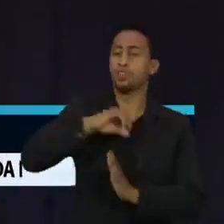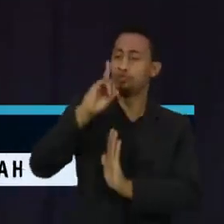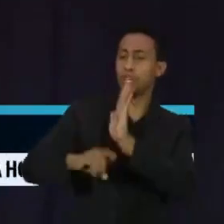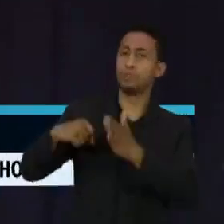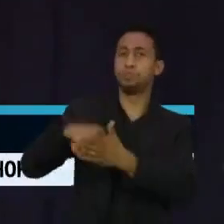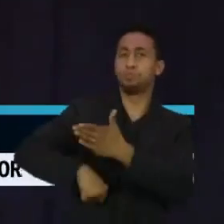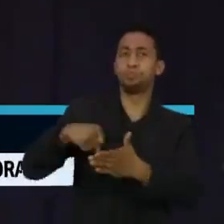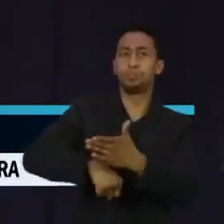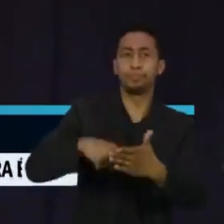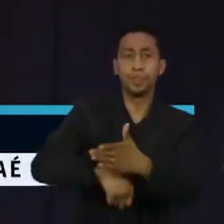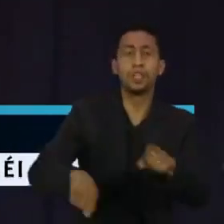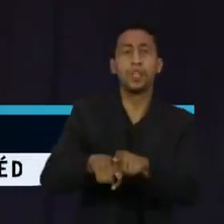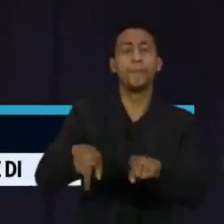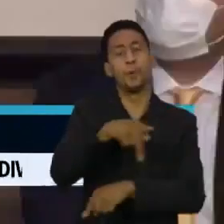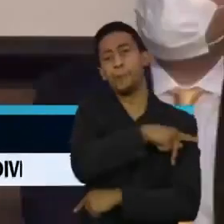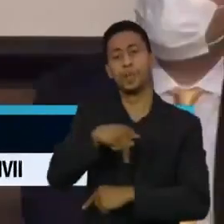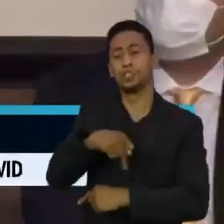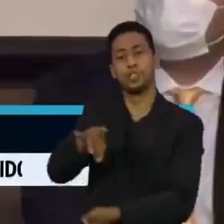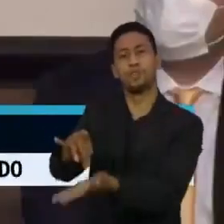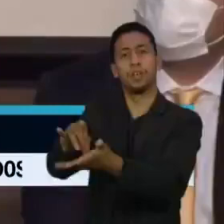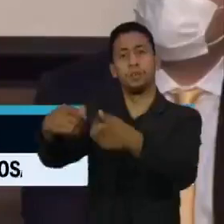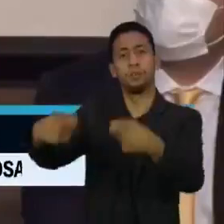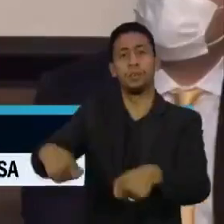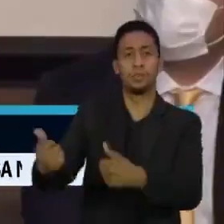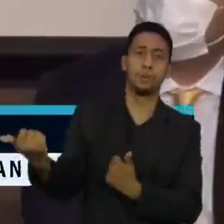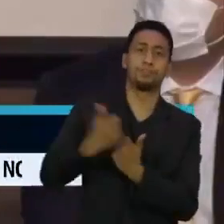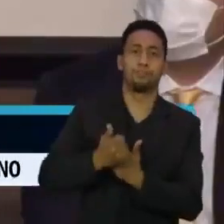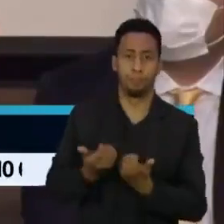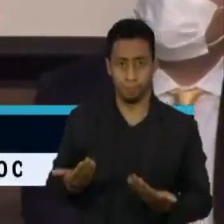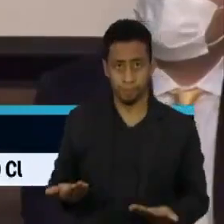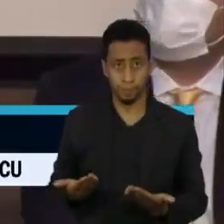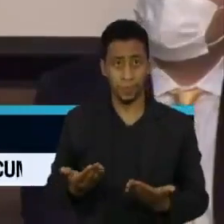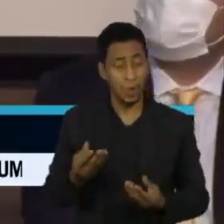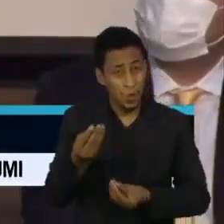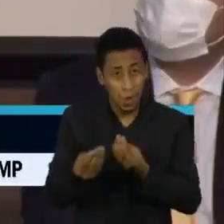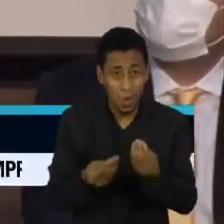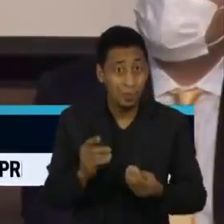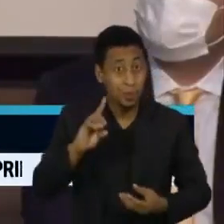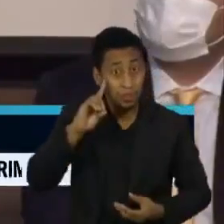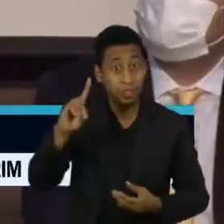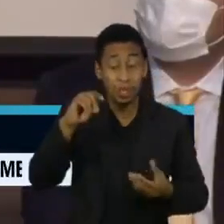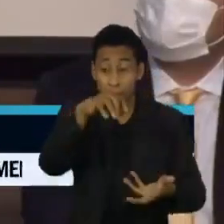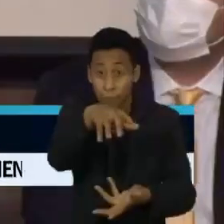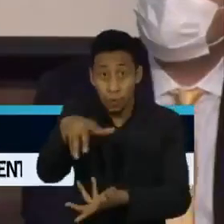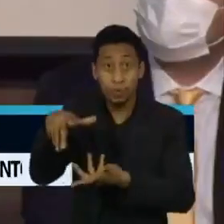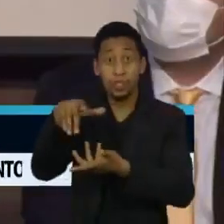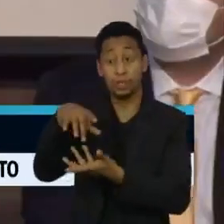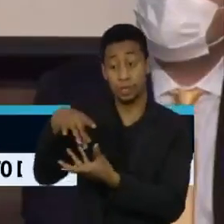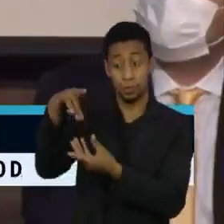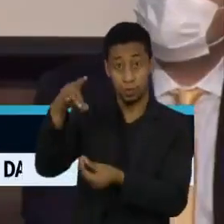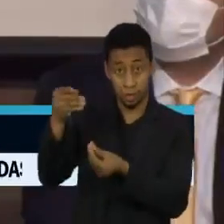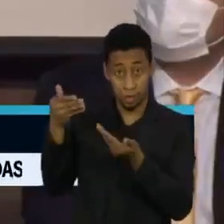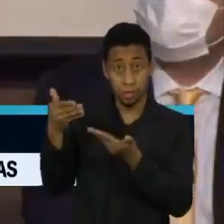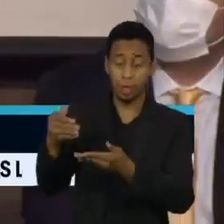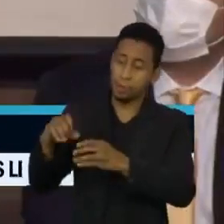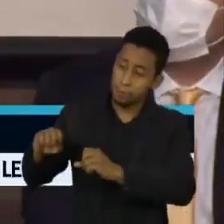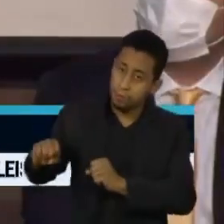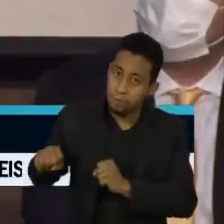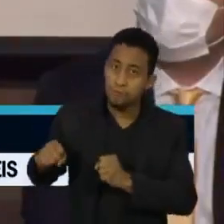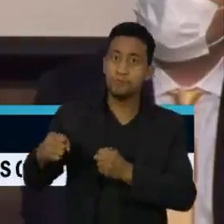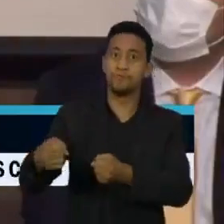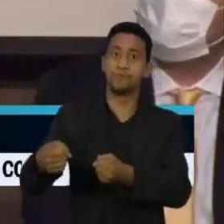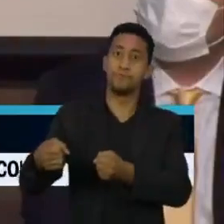direito de termos um presidente de verdade. Quando a gente está aqui no Dia Internacional da Democracia, defendendo a